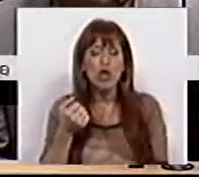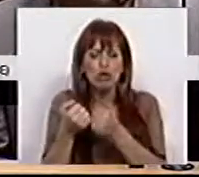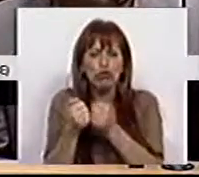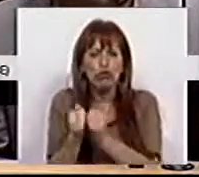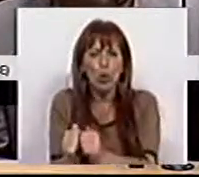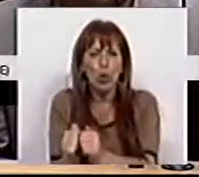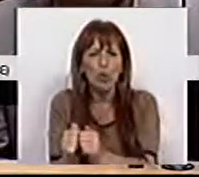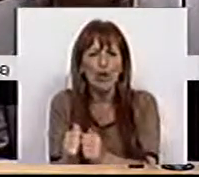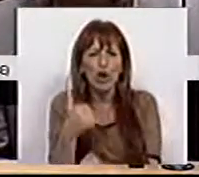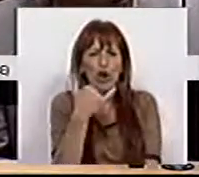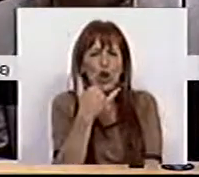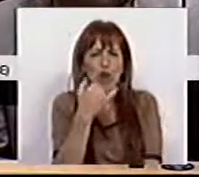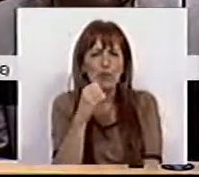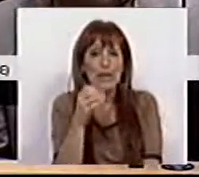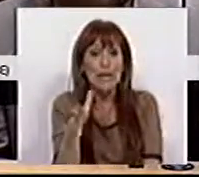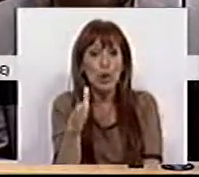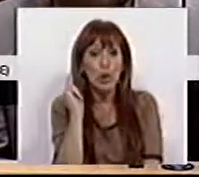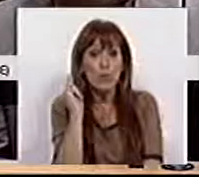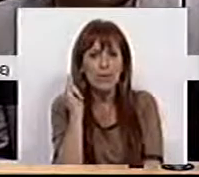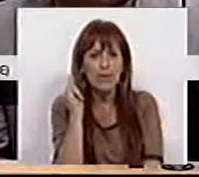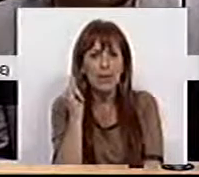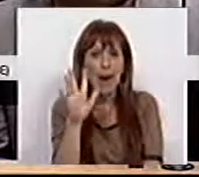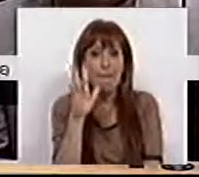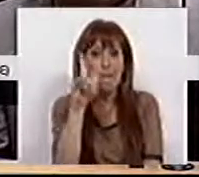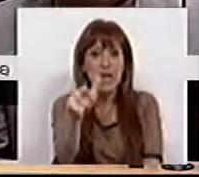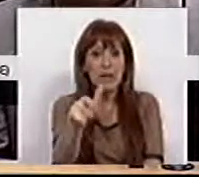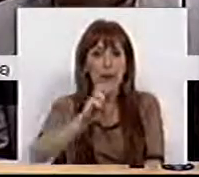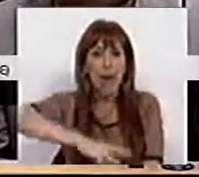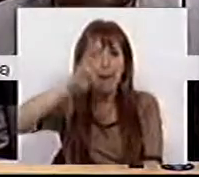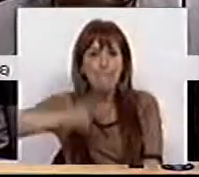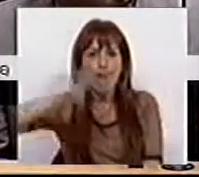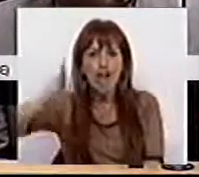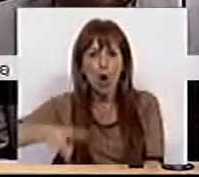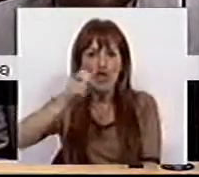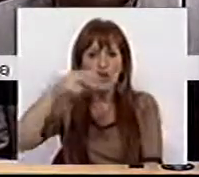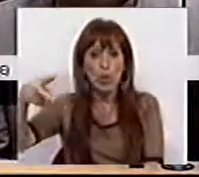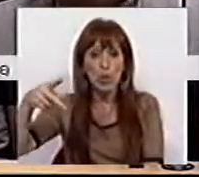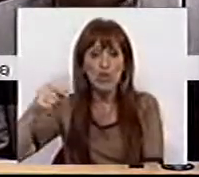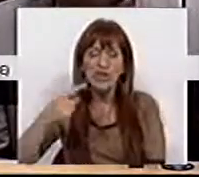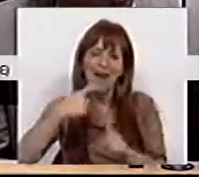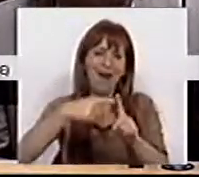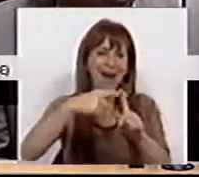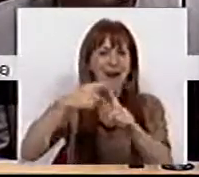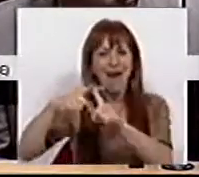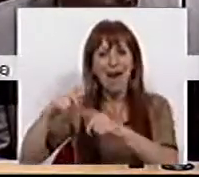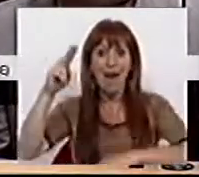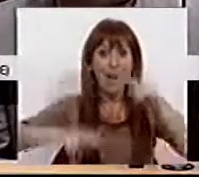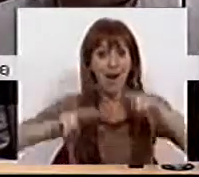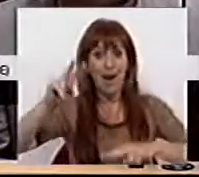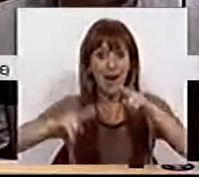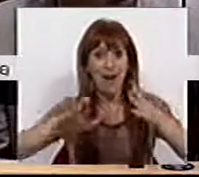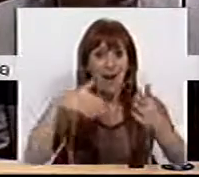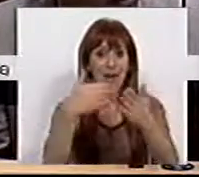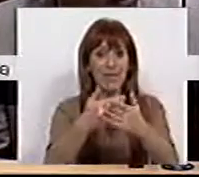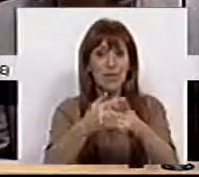escondido em 2012. Mil milhões de euros de benefícios fiscais